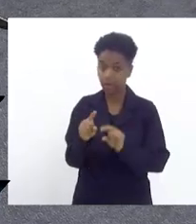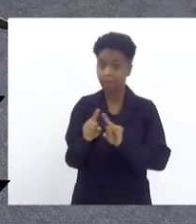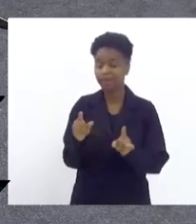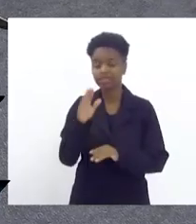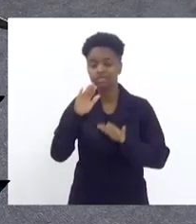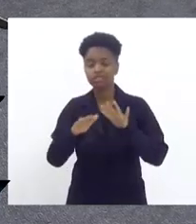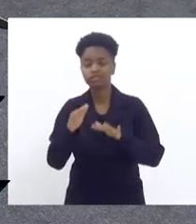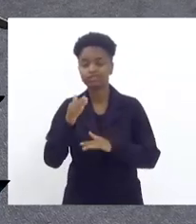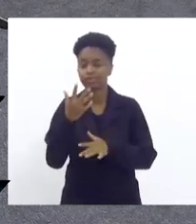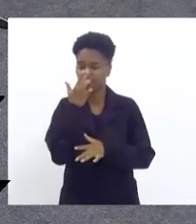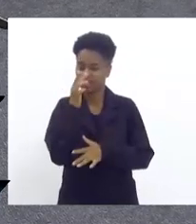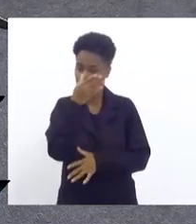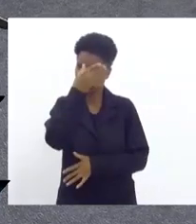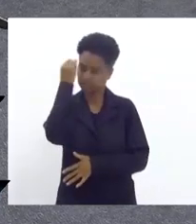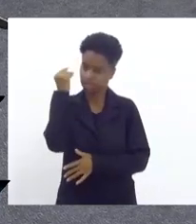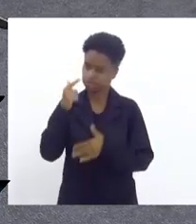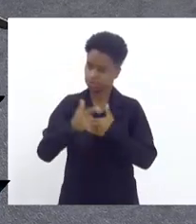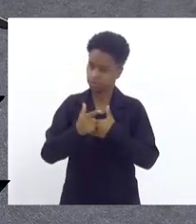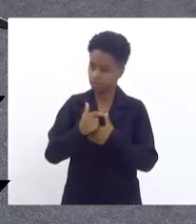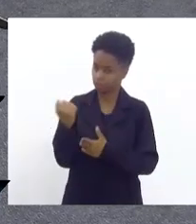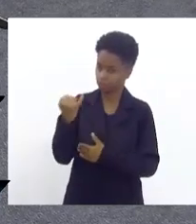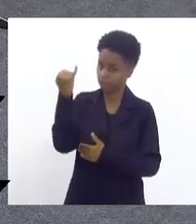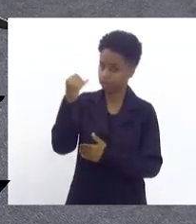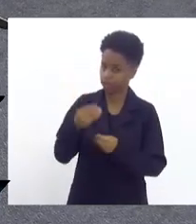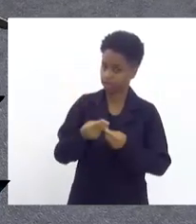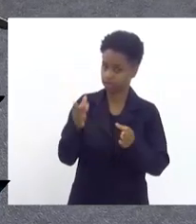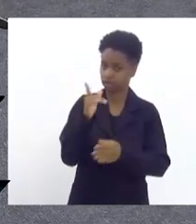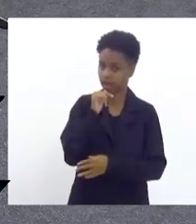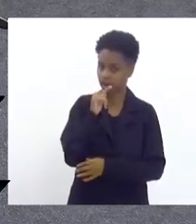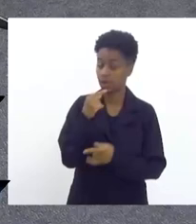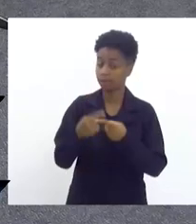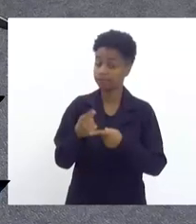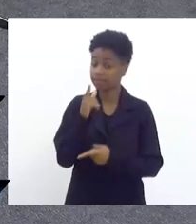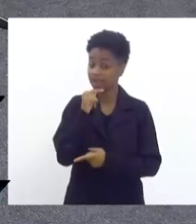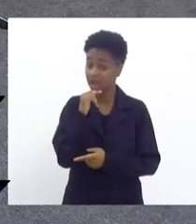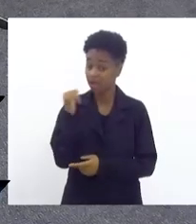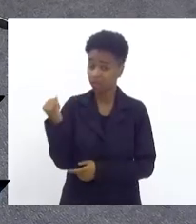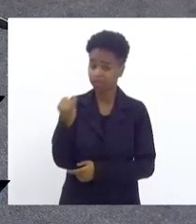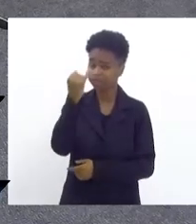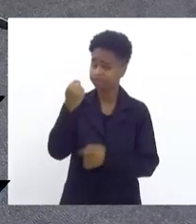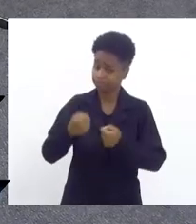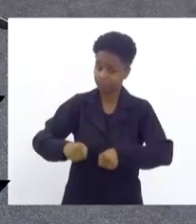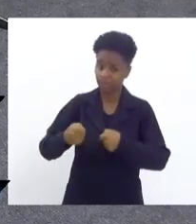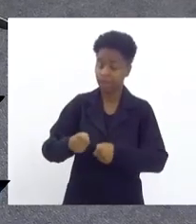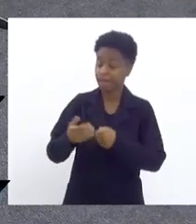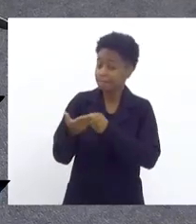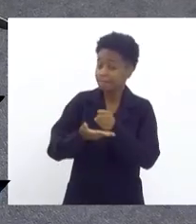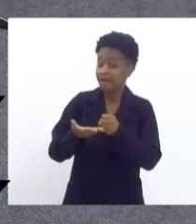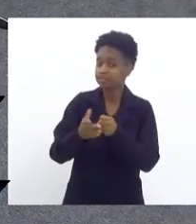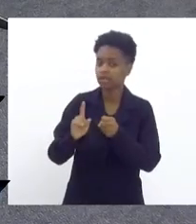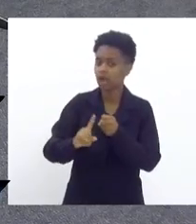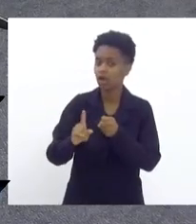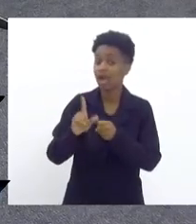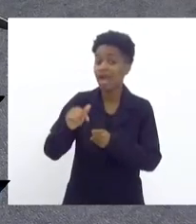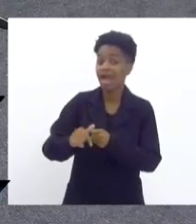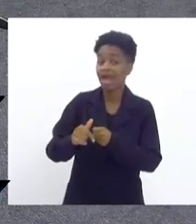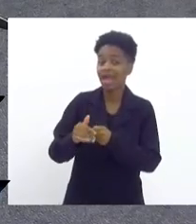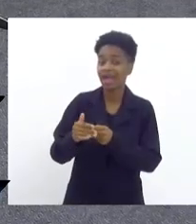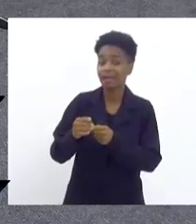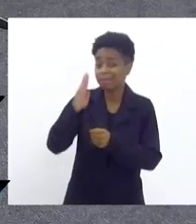esquecem de fazer esse segundo papel que é importantíssimo e água é uma necessidade não é básica é uma necessidade